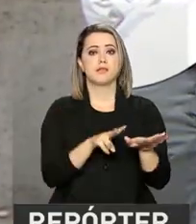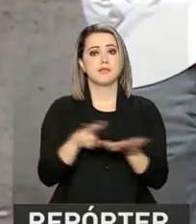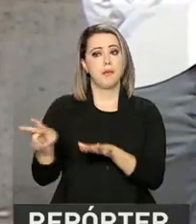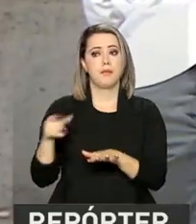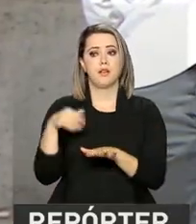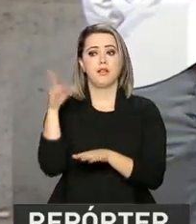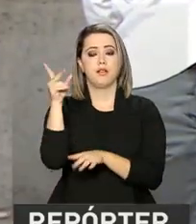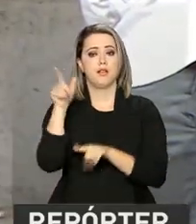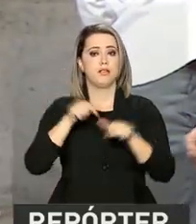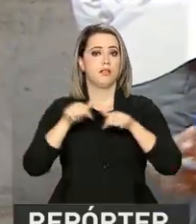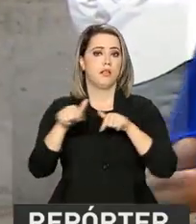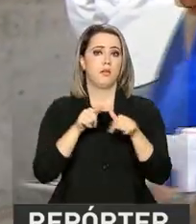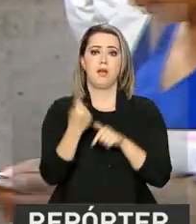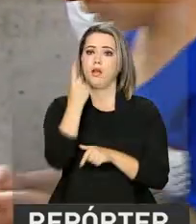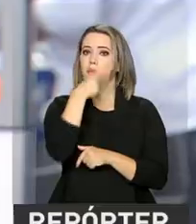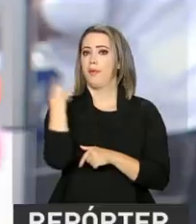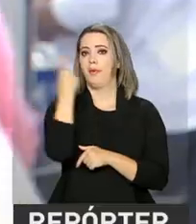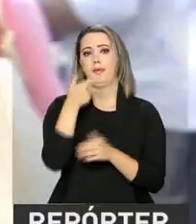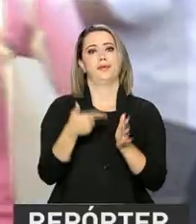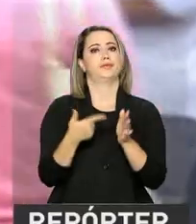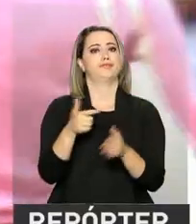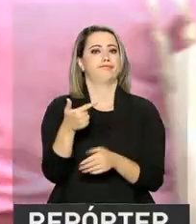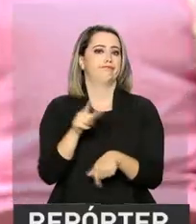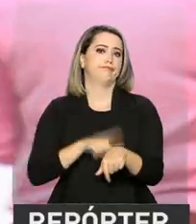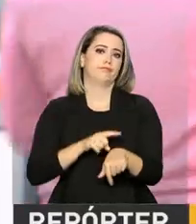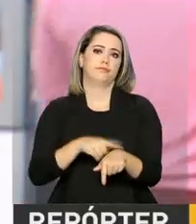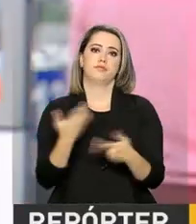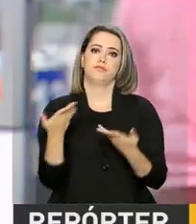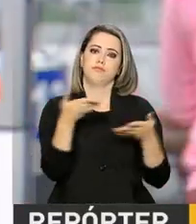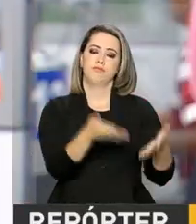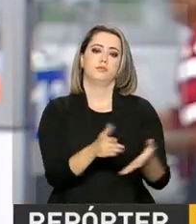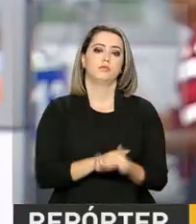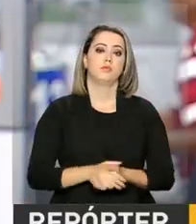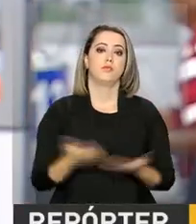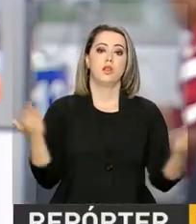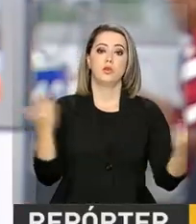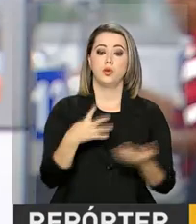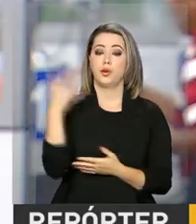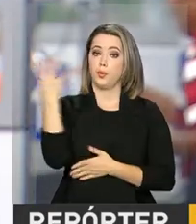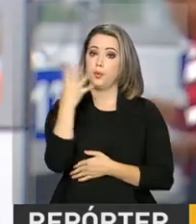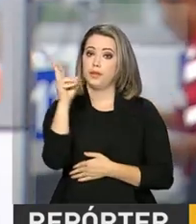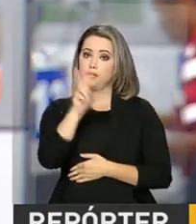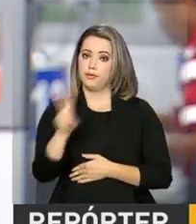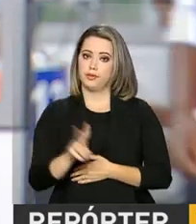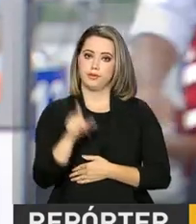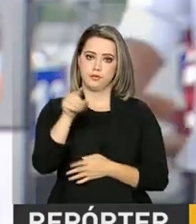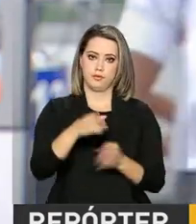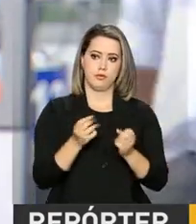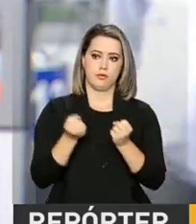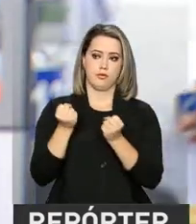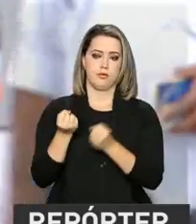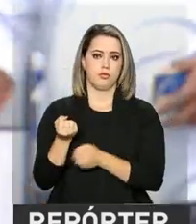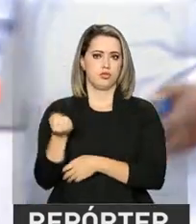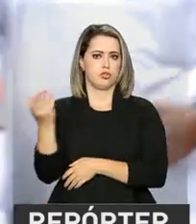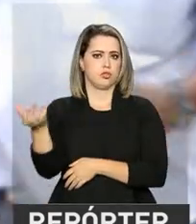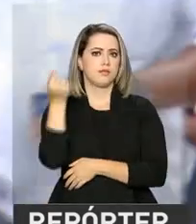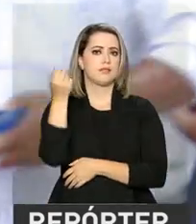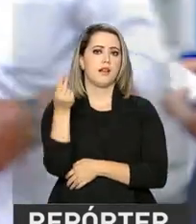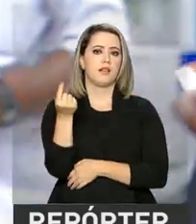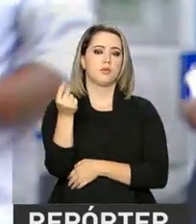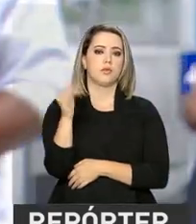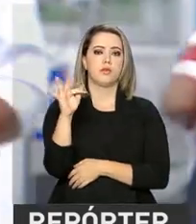Uma hora só de alimentação não dá tempo. Esse é o quarto lote do programa. Dessa vez, o cronograma de saques contempla